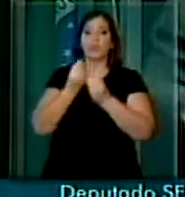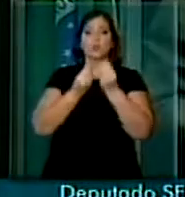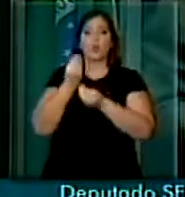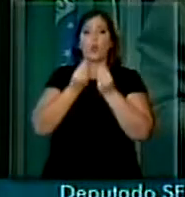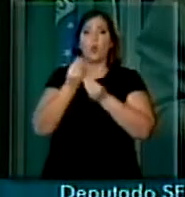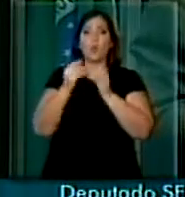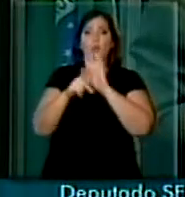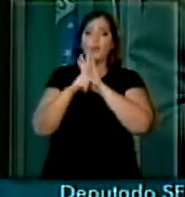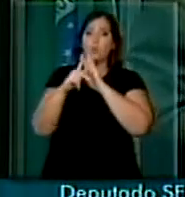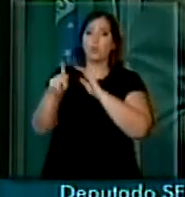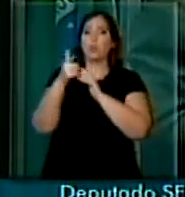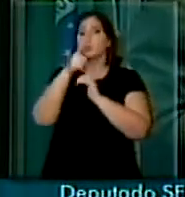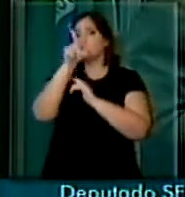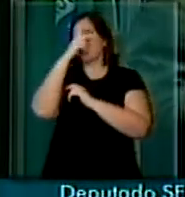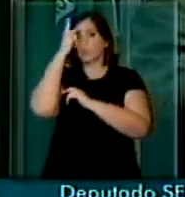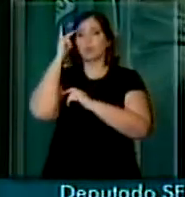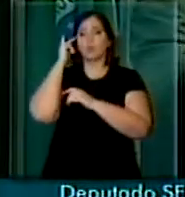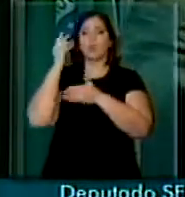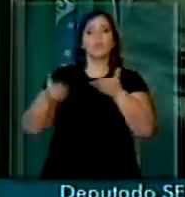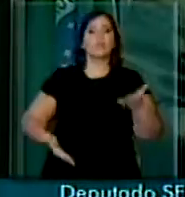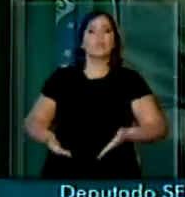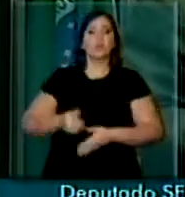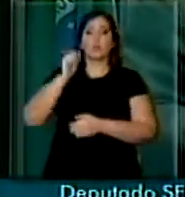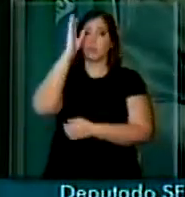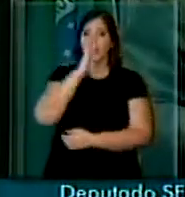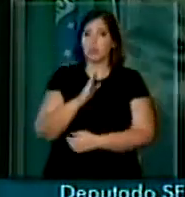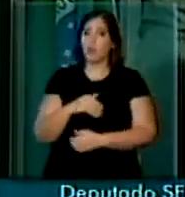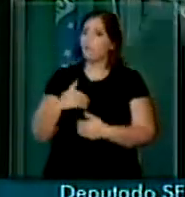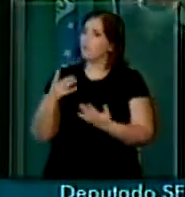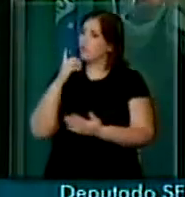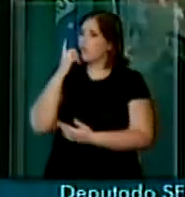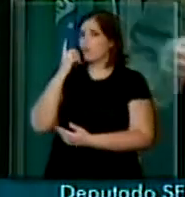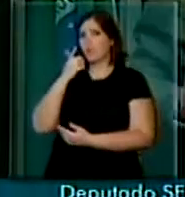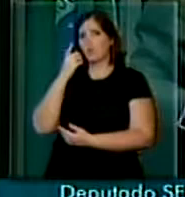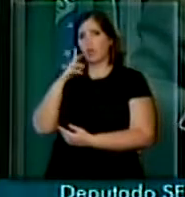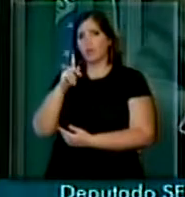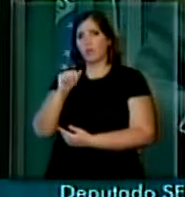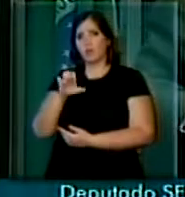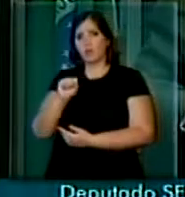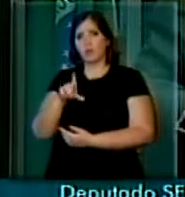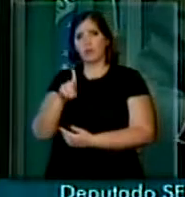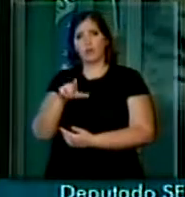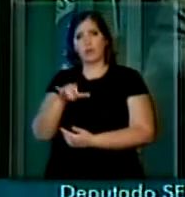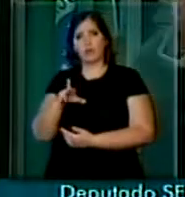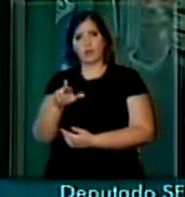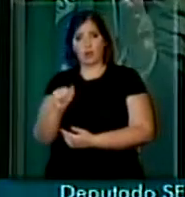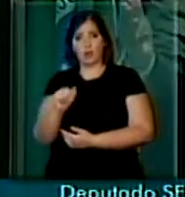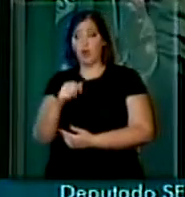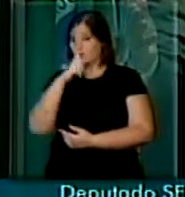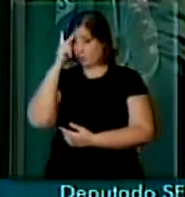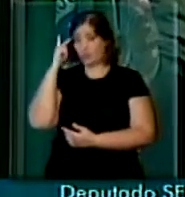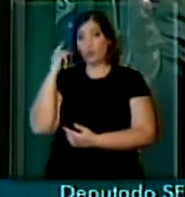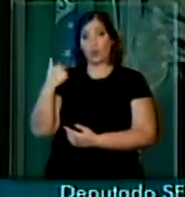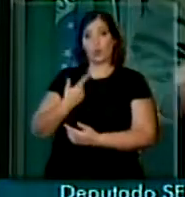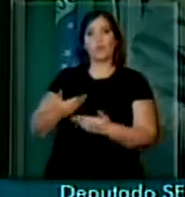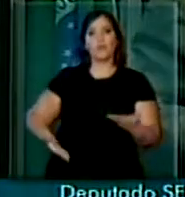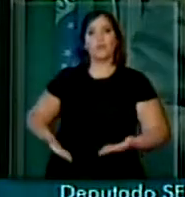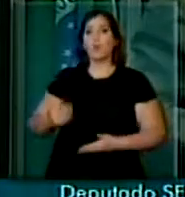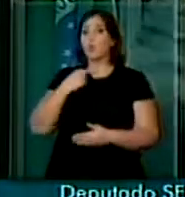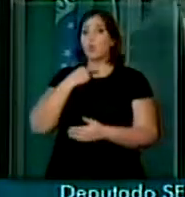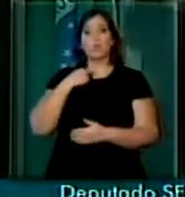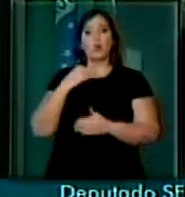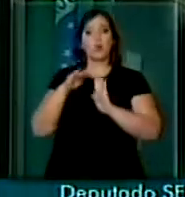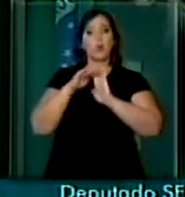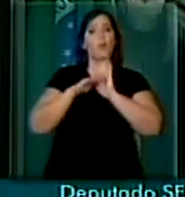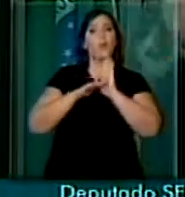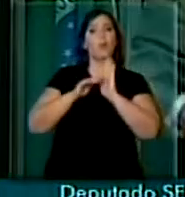demais servidores do Brasil. Ora, deputado Paz de Lira, aos nossos servidores civis, por exemplo, é negado o plano de carreira. Enquanto